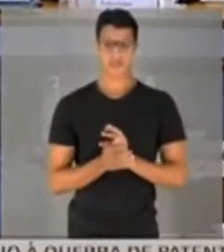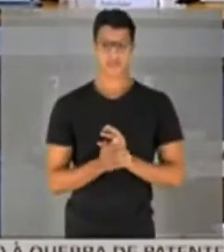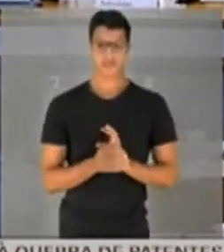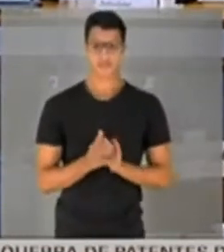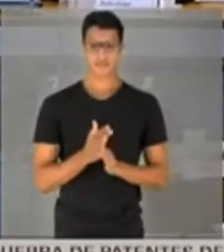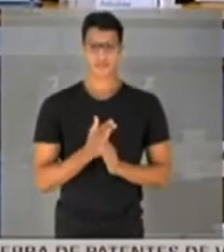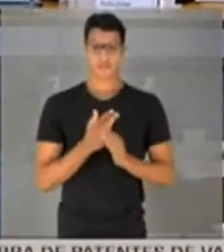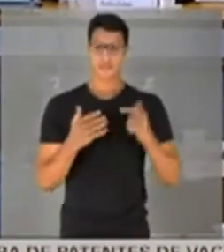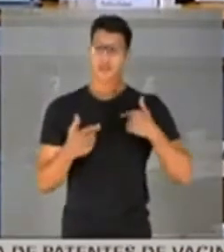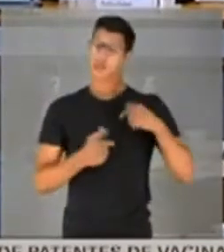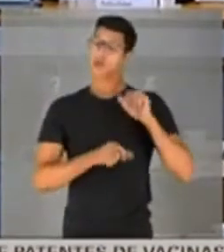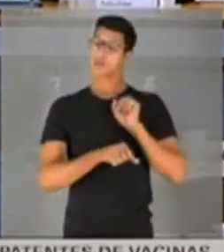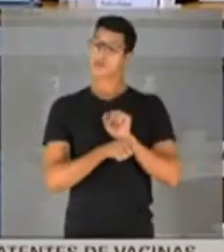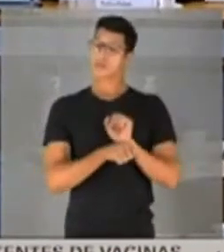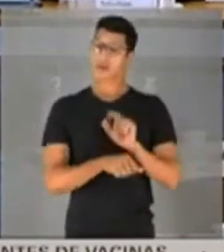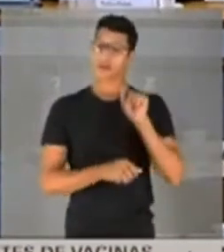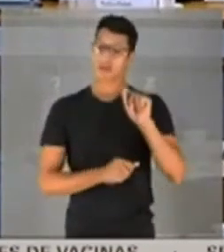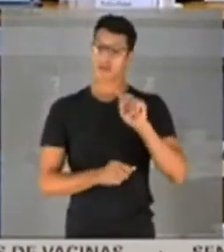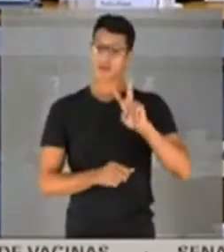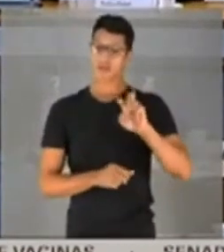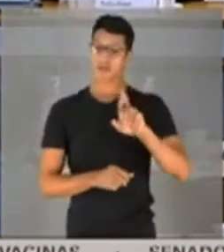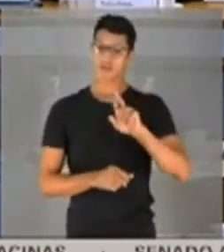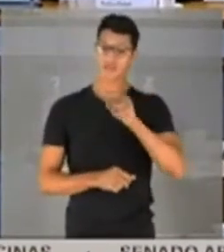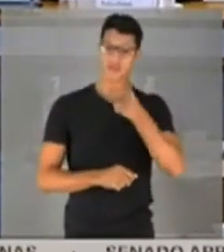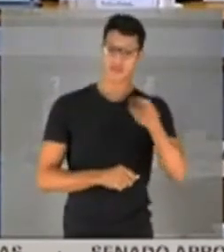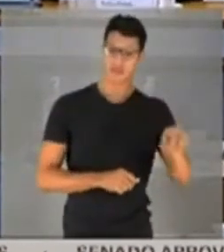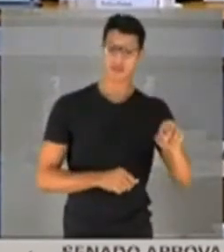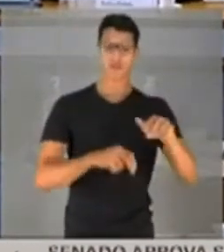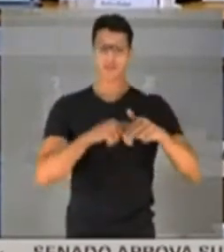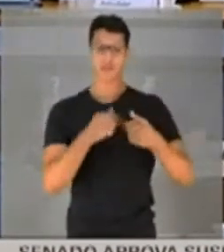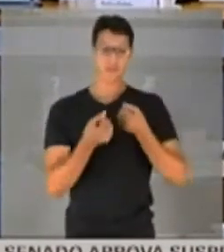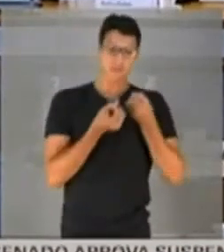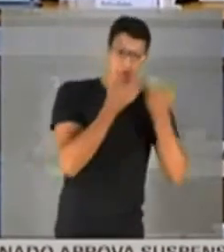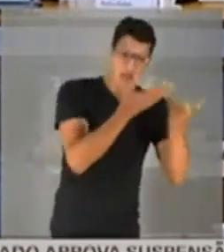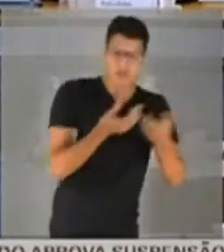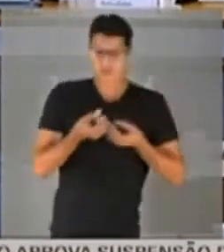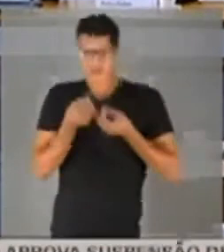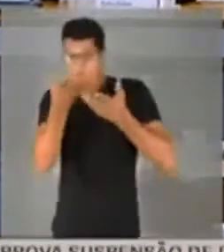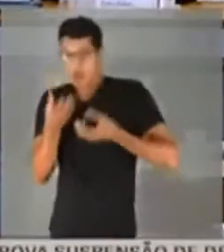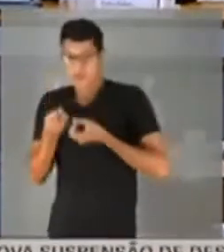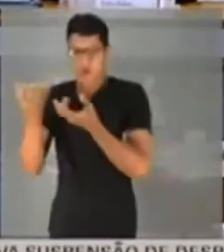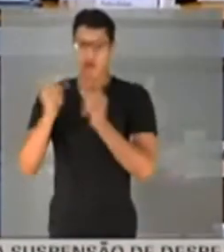Mas eu espero que as versões dadas, tanto por um quanto por outro lado,